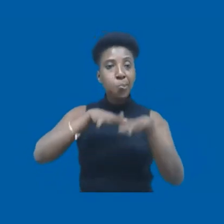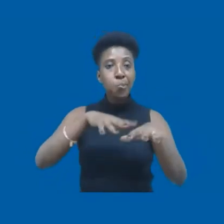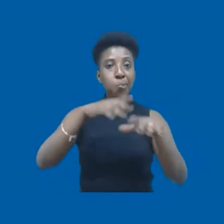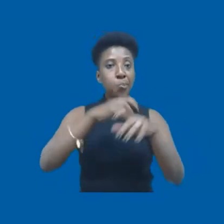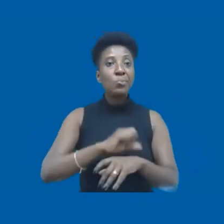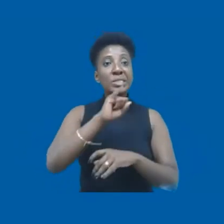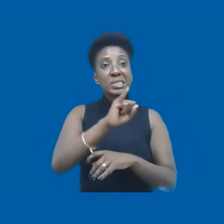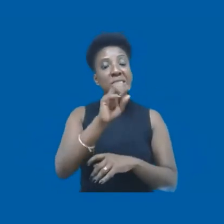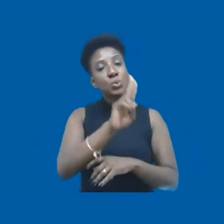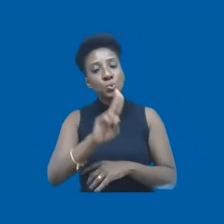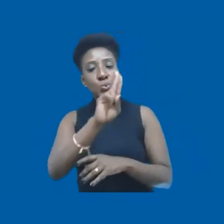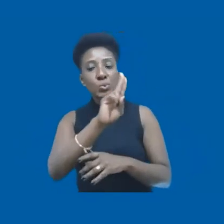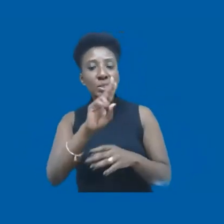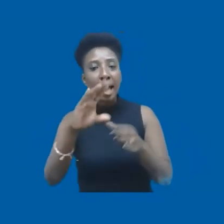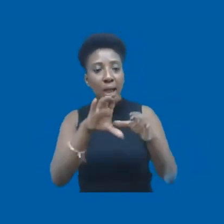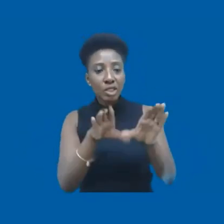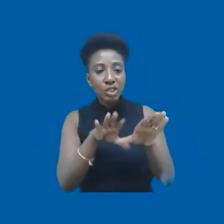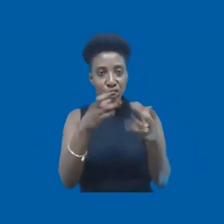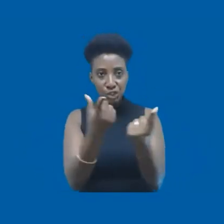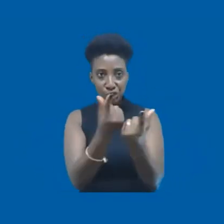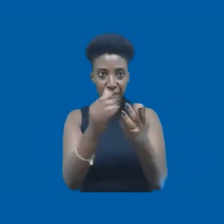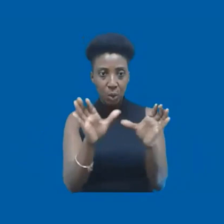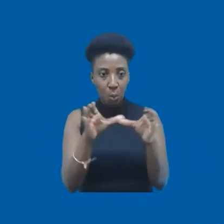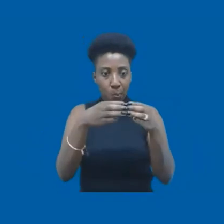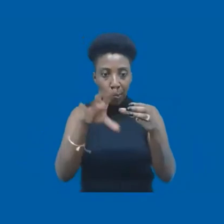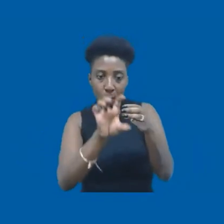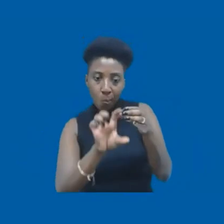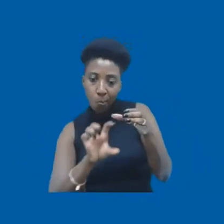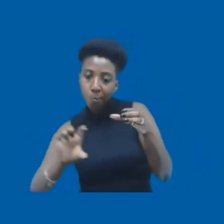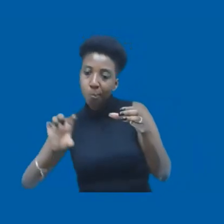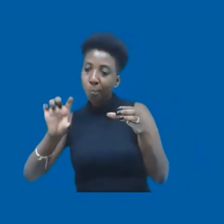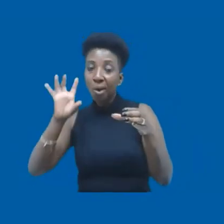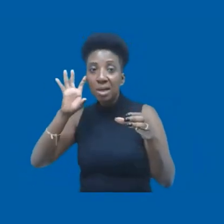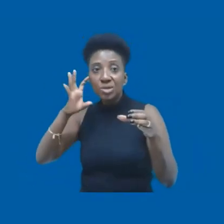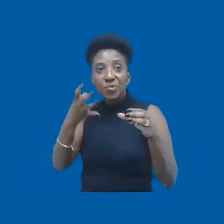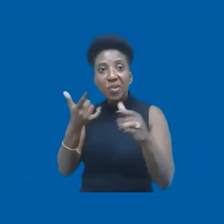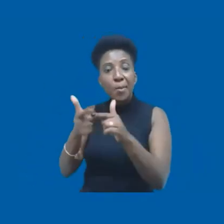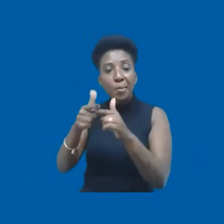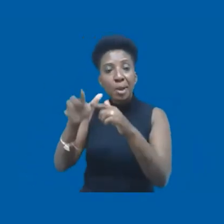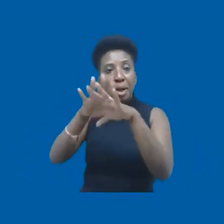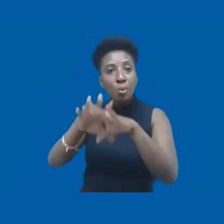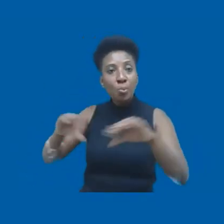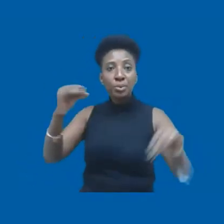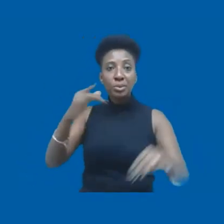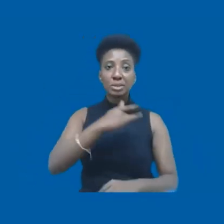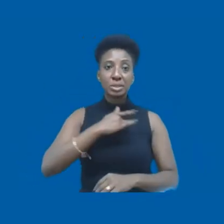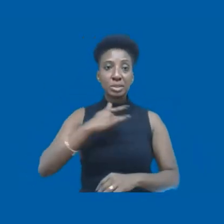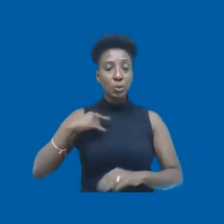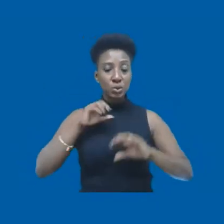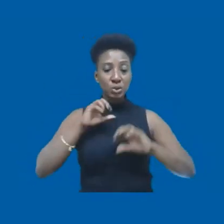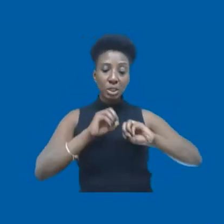parte desse dinheiro, nós resolvemos... está um pouco para frente. ...problemas do planeta Terra, de saúde, educação e alimentação,